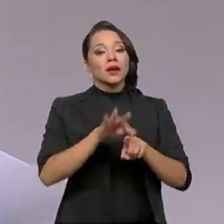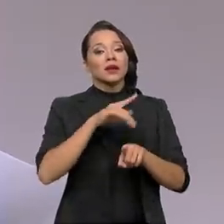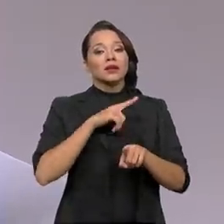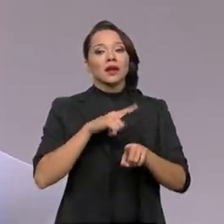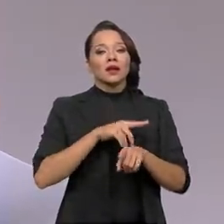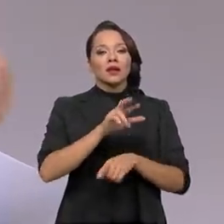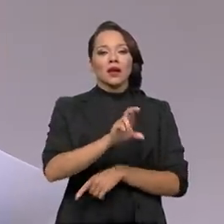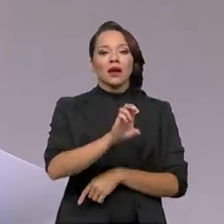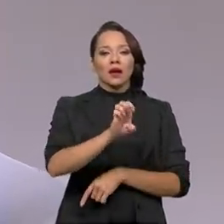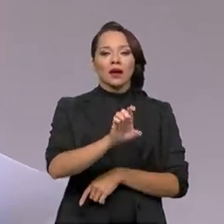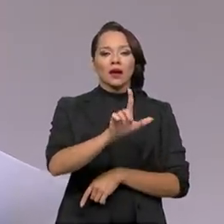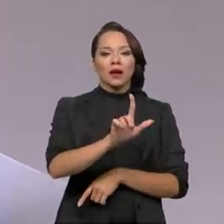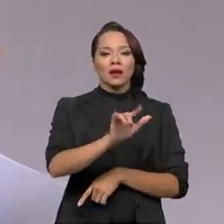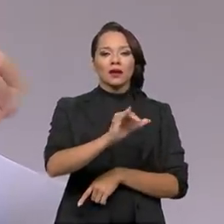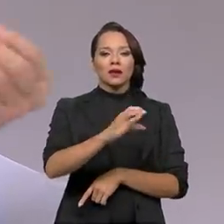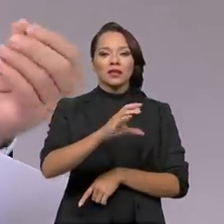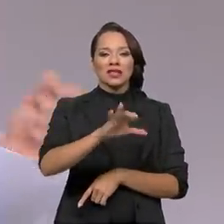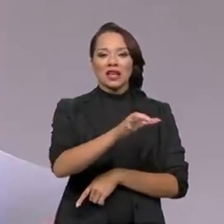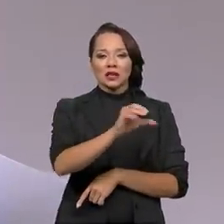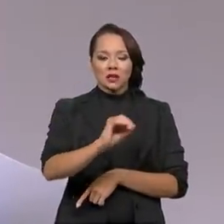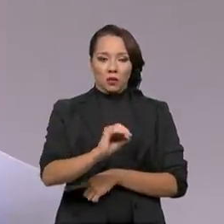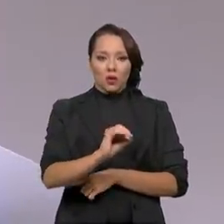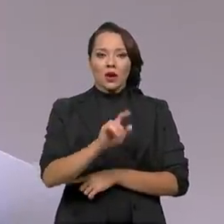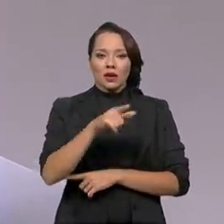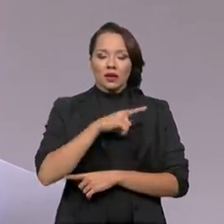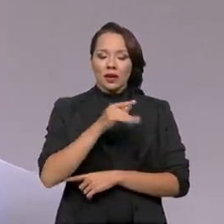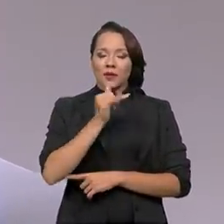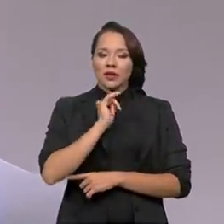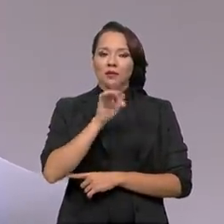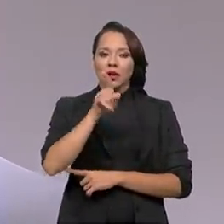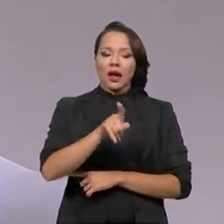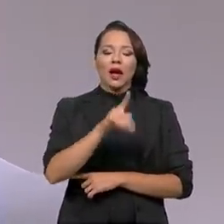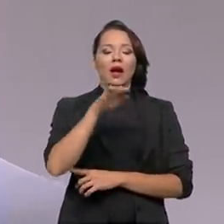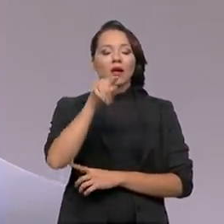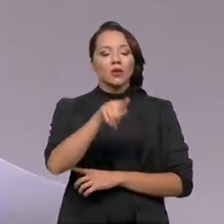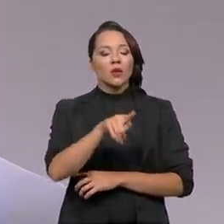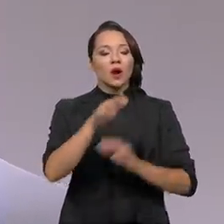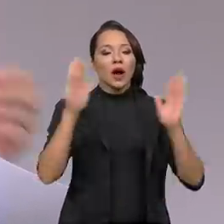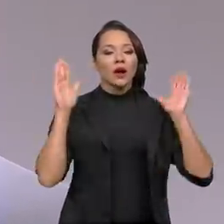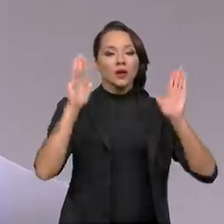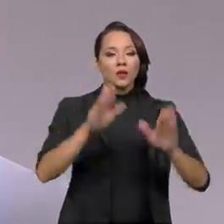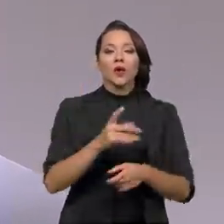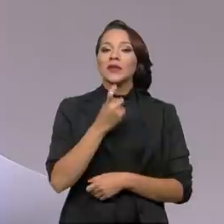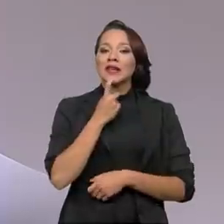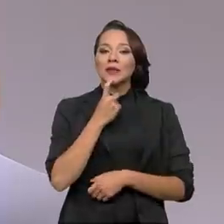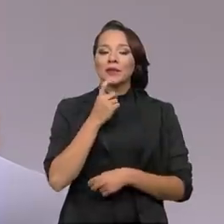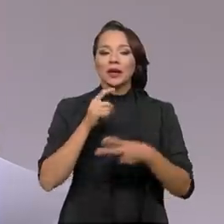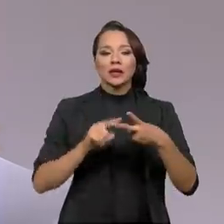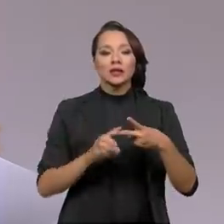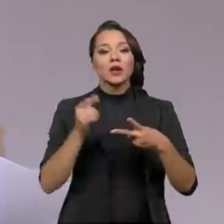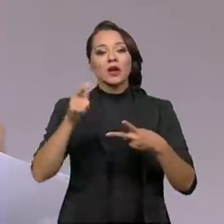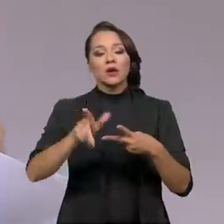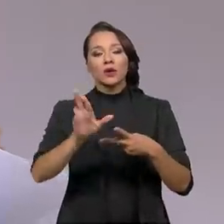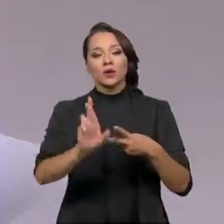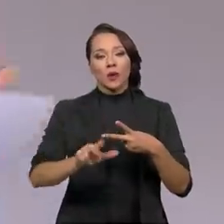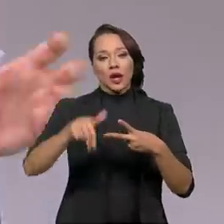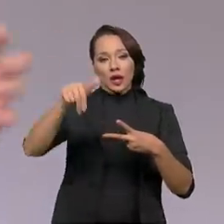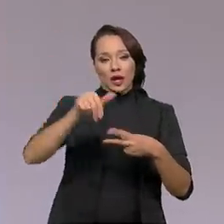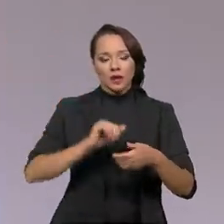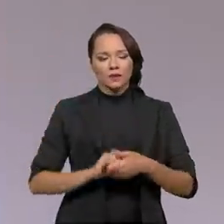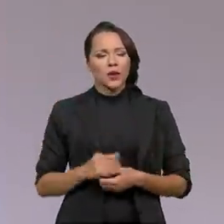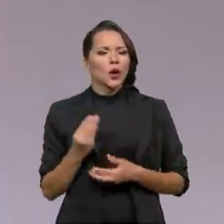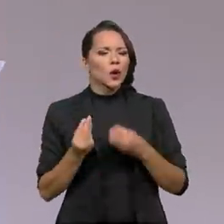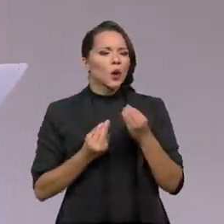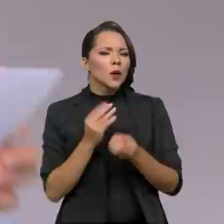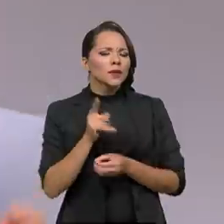relistação, que isso está ocorrendo em relação ao aeroporto de Viracopos, em Campinas e São Gonçalo do Amarante, no Rio Grande do Norte. Como